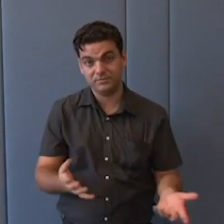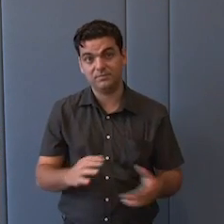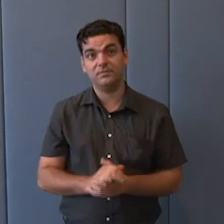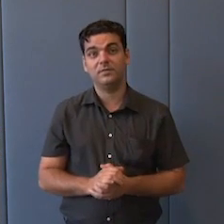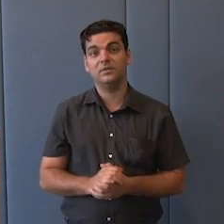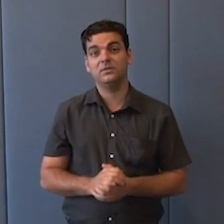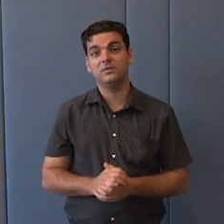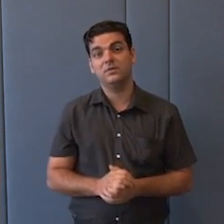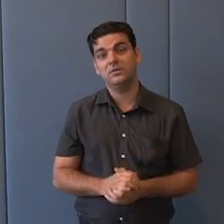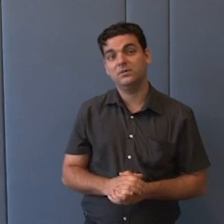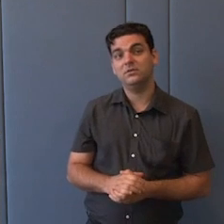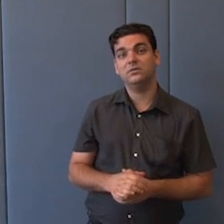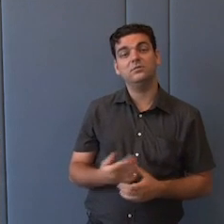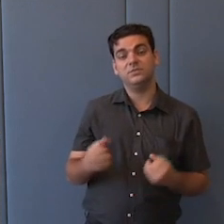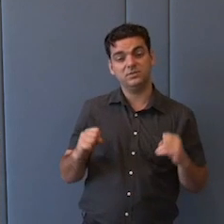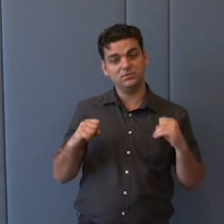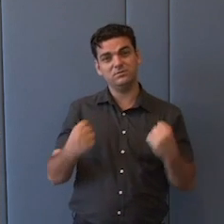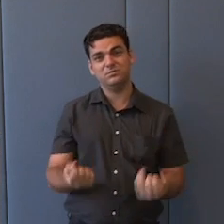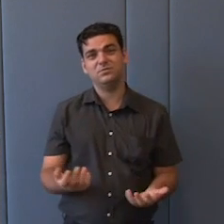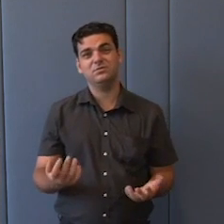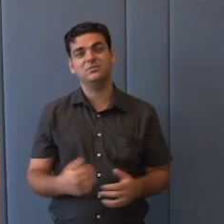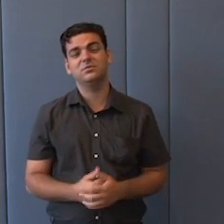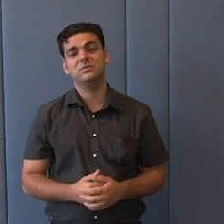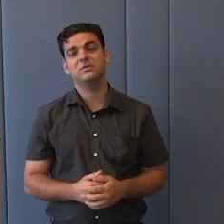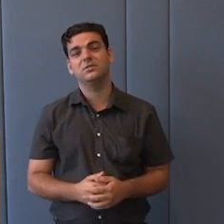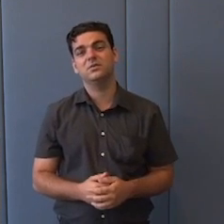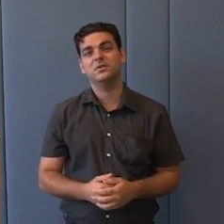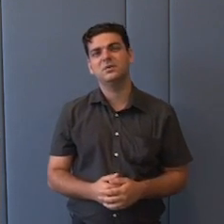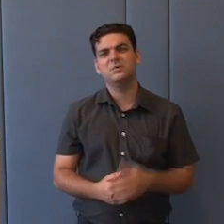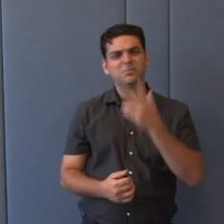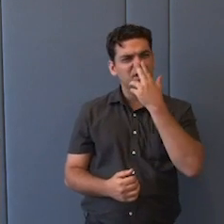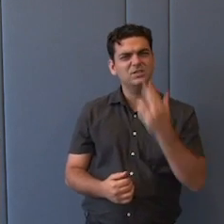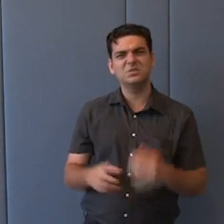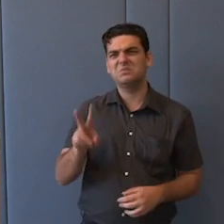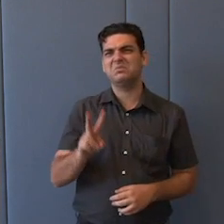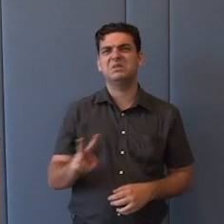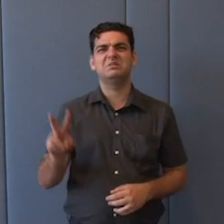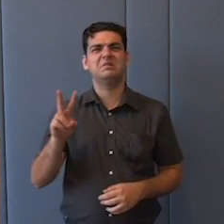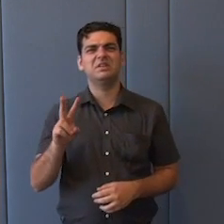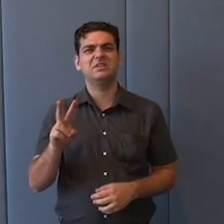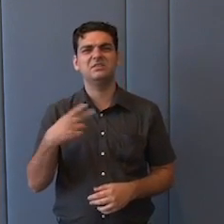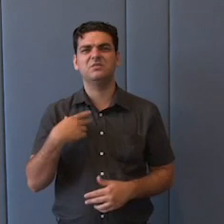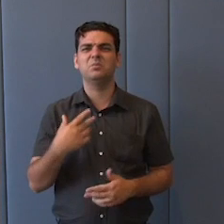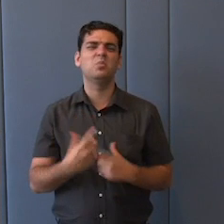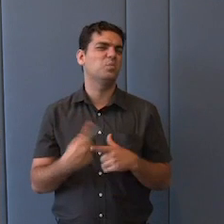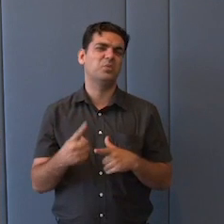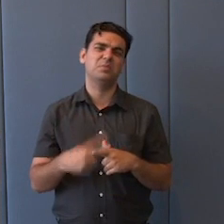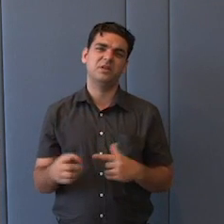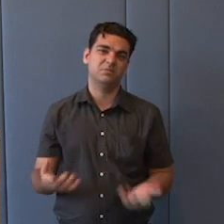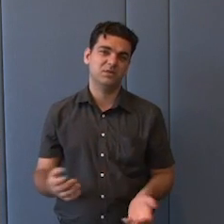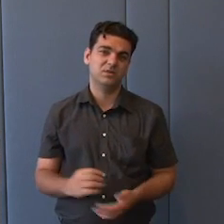achar um terreno comum. Esse é o problema, outro chavão, de temos que achar um meio termo sempre, achar um equilíbrio.